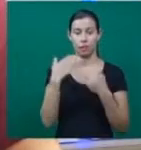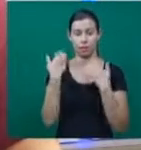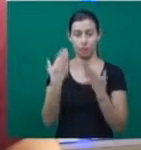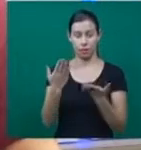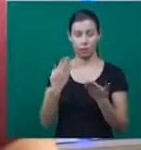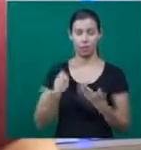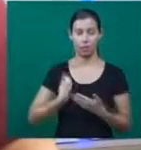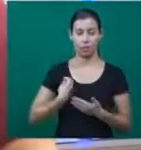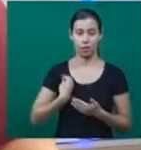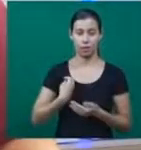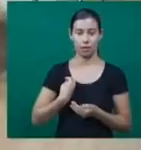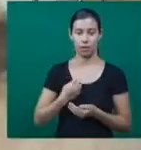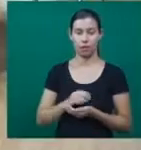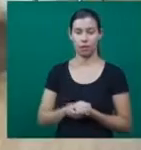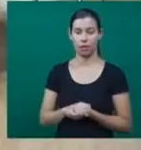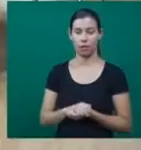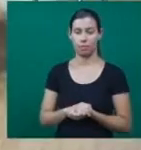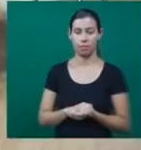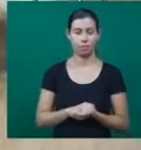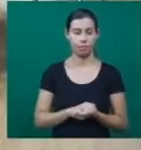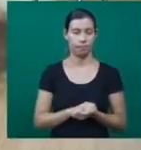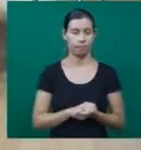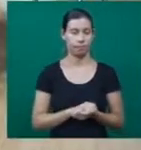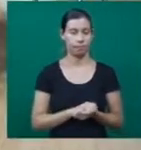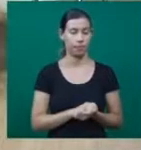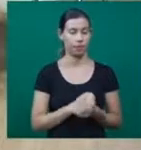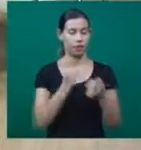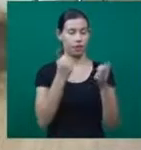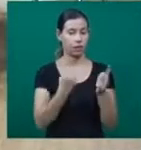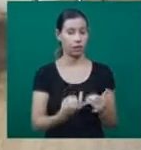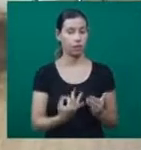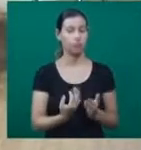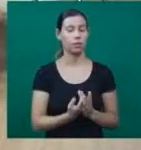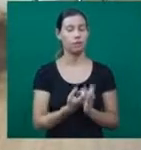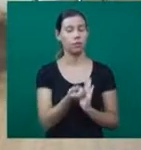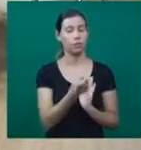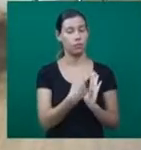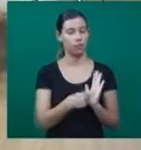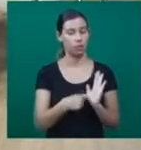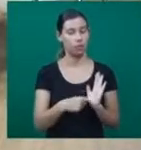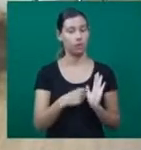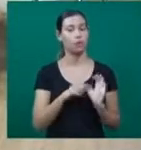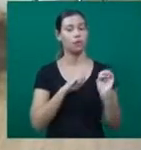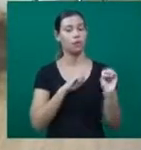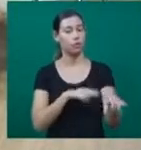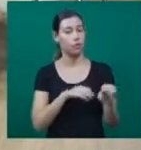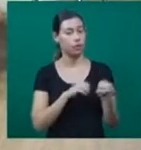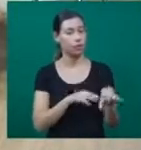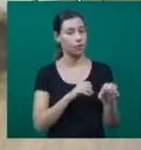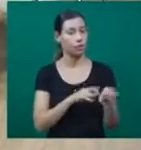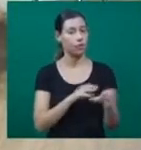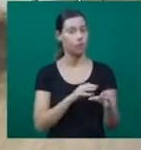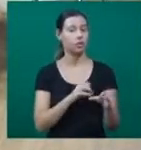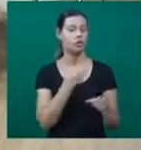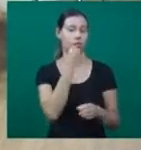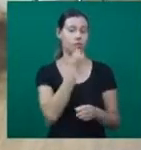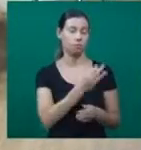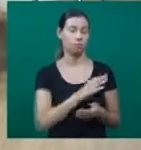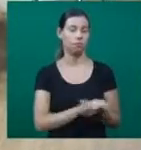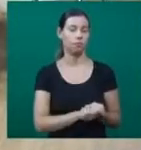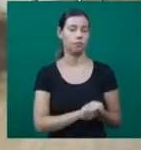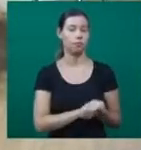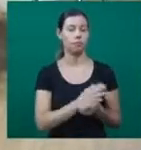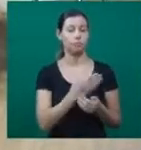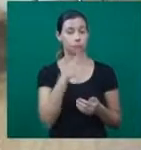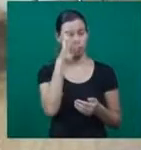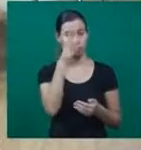Professora, muito obrigado pela presença aqui hoje. Muito obrigada. Quando a gente fala de uma produção autoral e na área de educação, cultura, do social, é uma contribuição